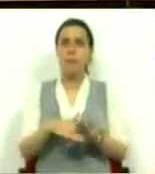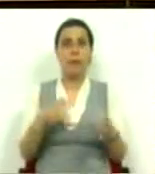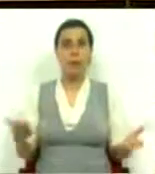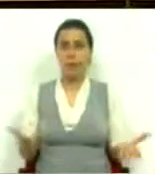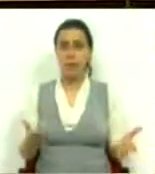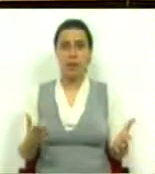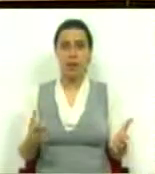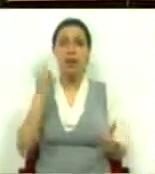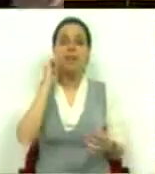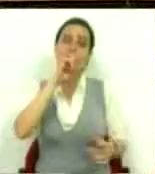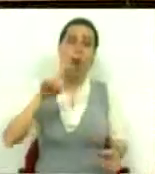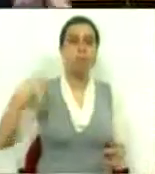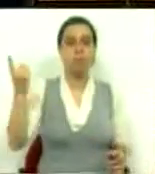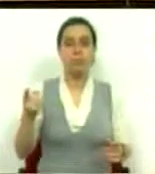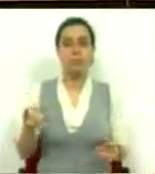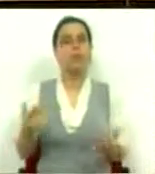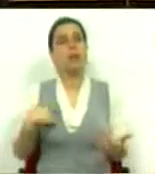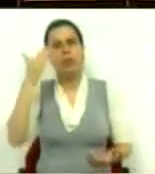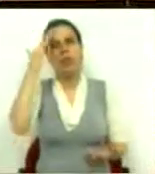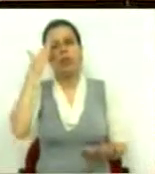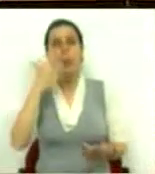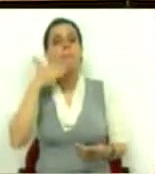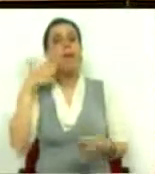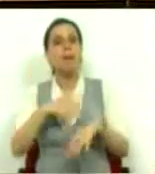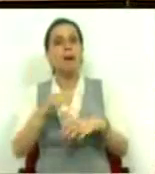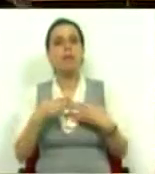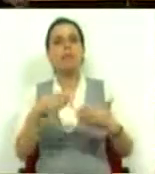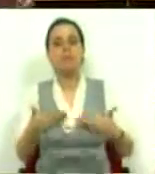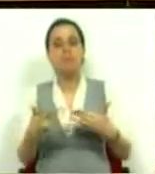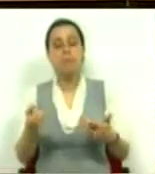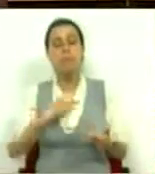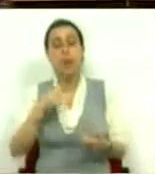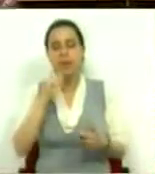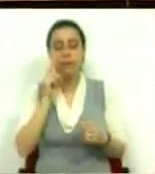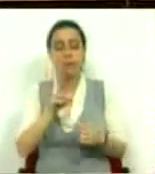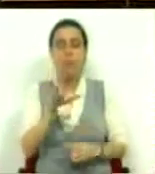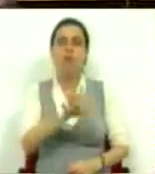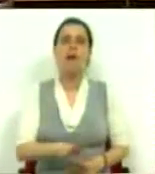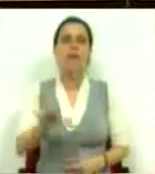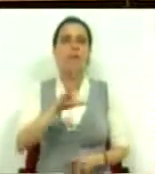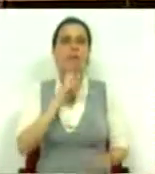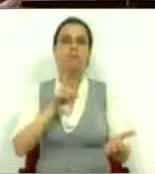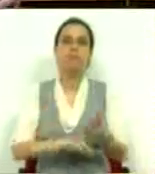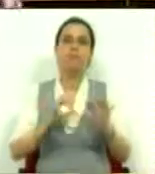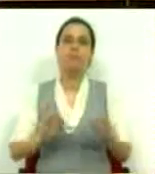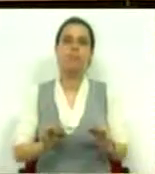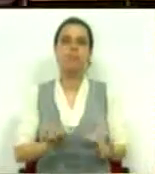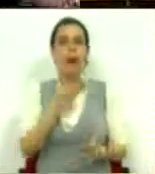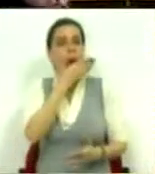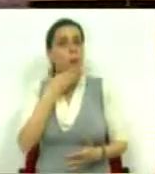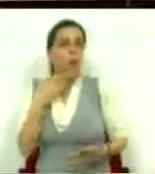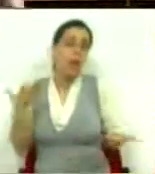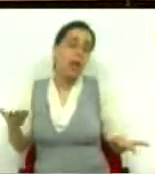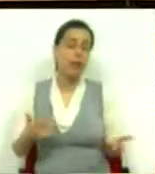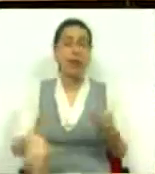à partida de quem deveria ter tido, e entendemos que mais cedo ou mais tarde teremos de encontrar um modo que realmente seja conveniente